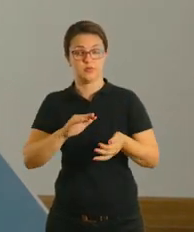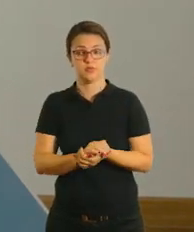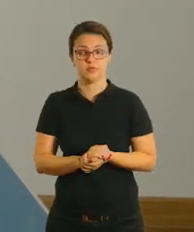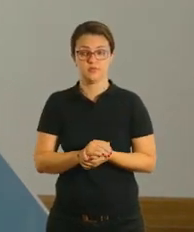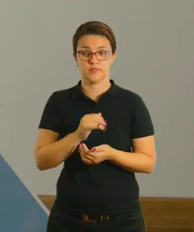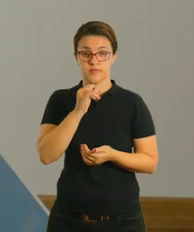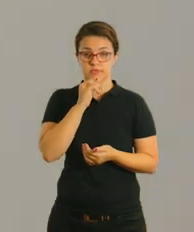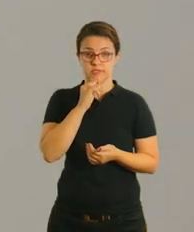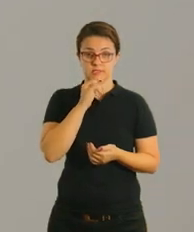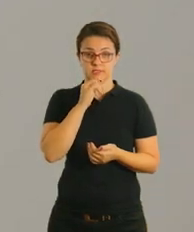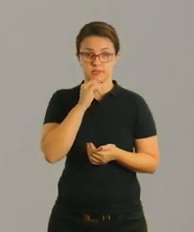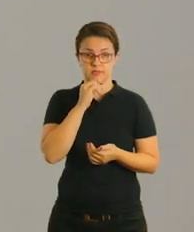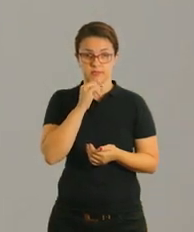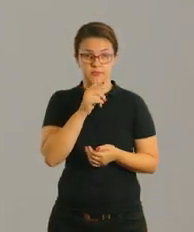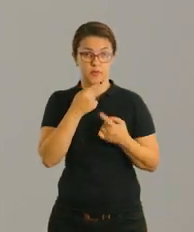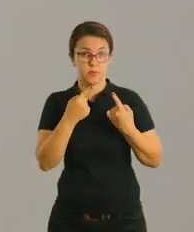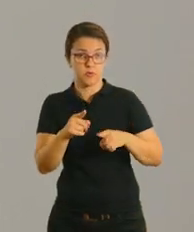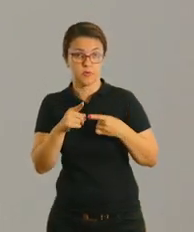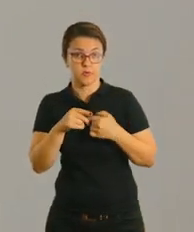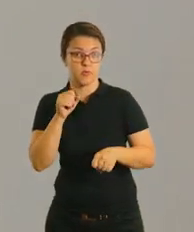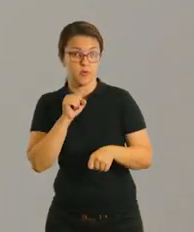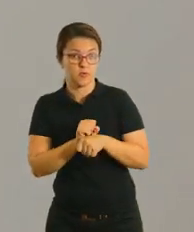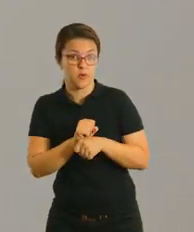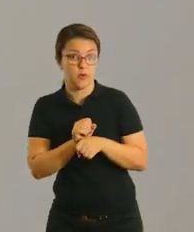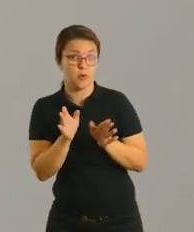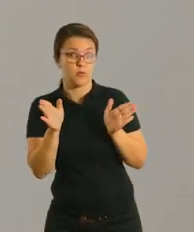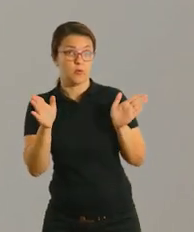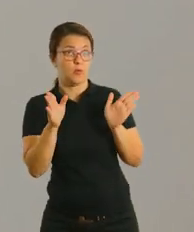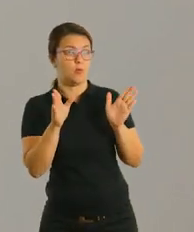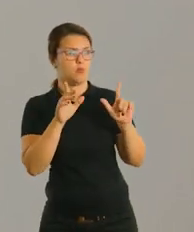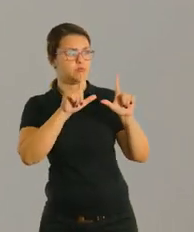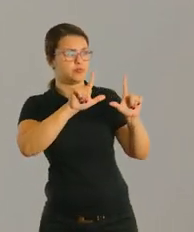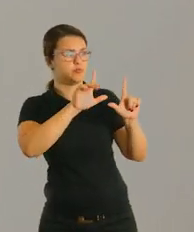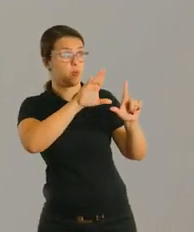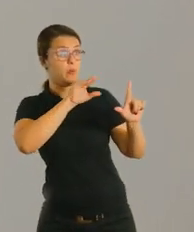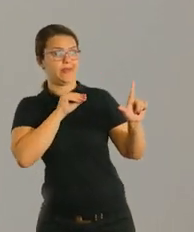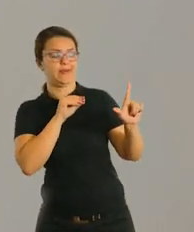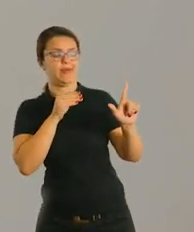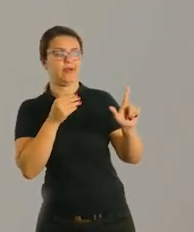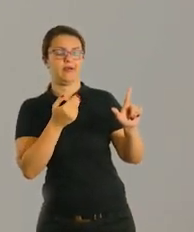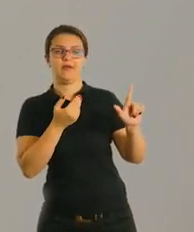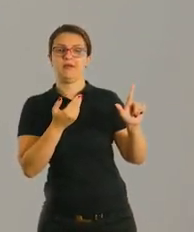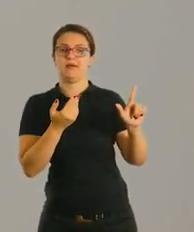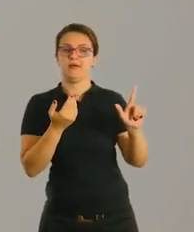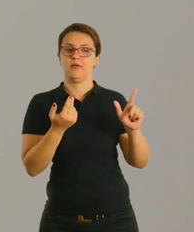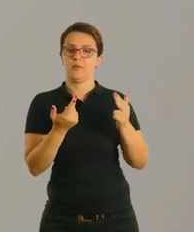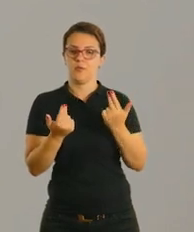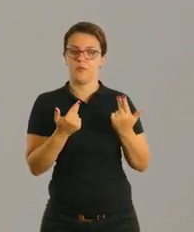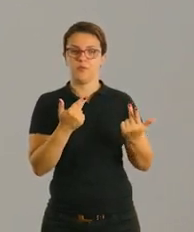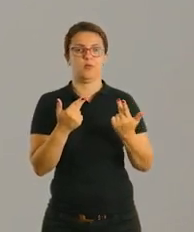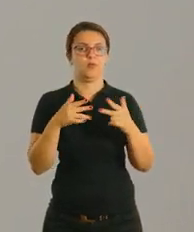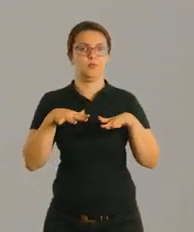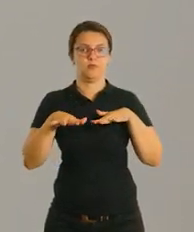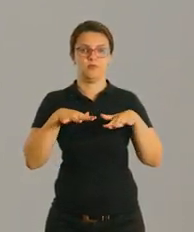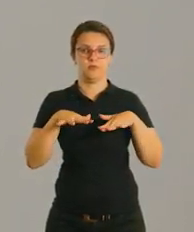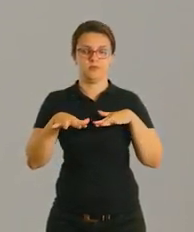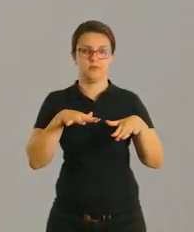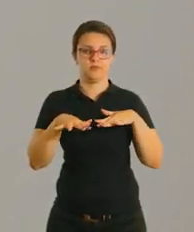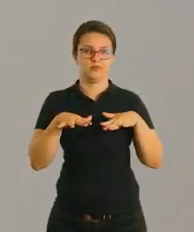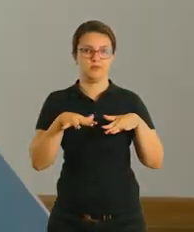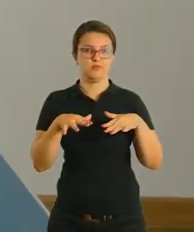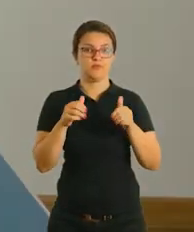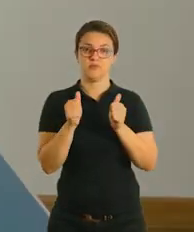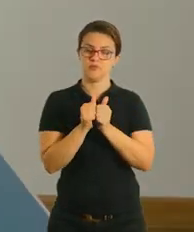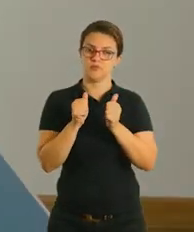pode, de repente, quando a música pausar, reproduzir a mesma posição, tá? E juntando uma posição com a outra, ela vai